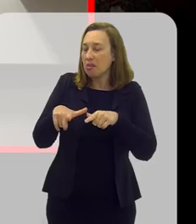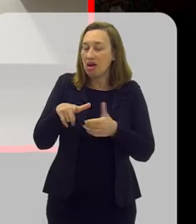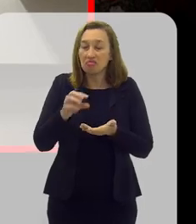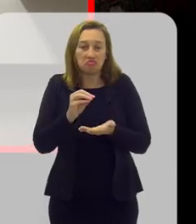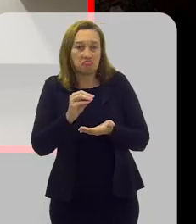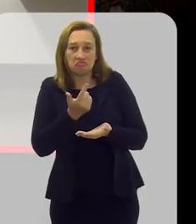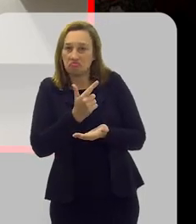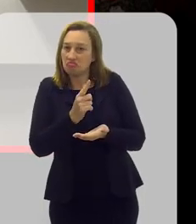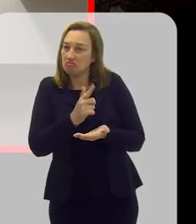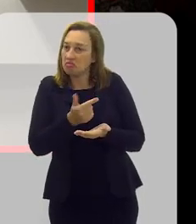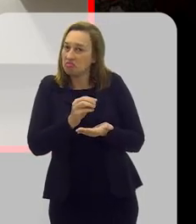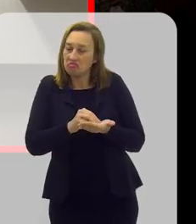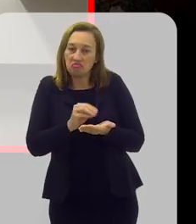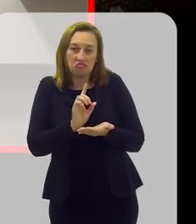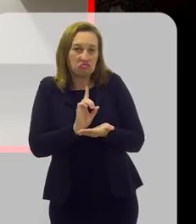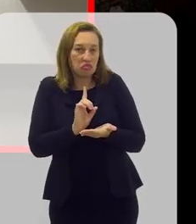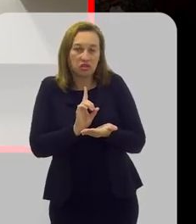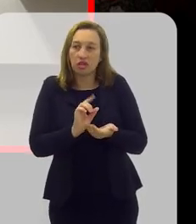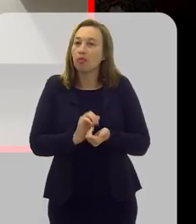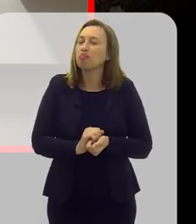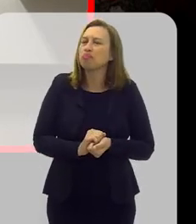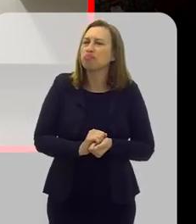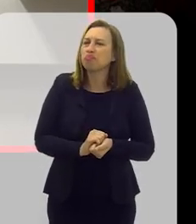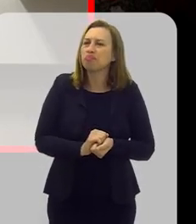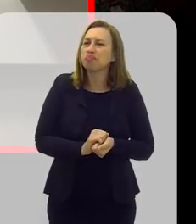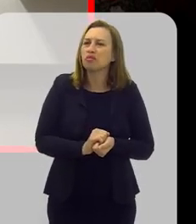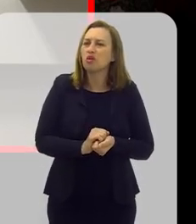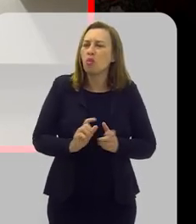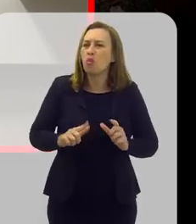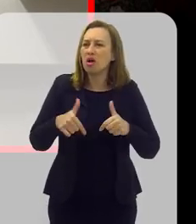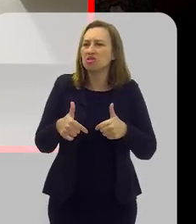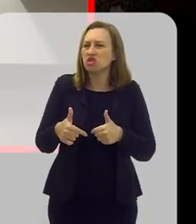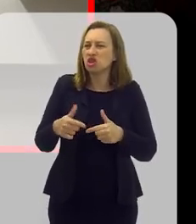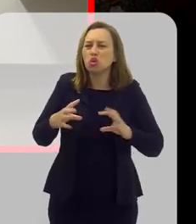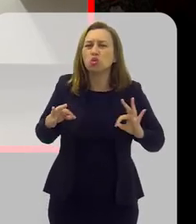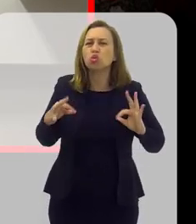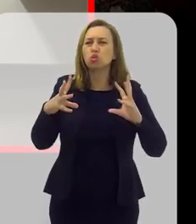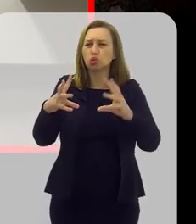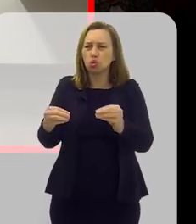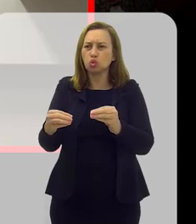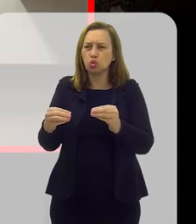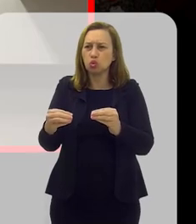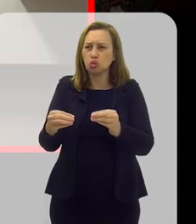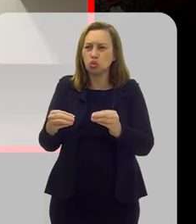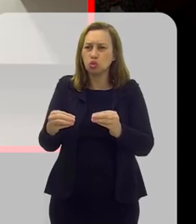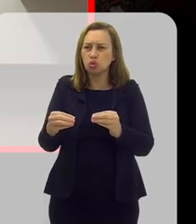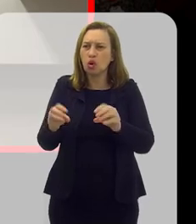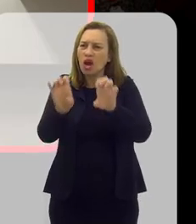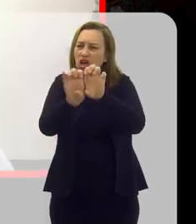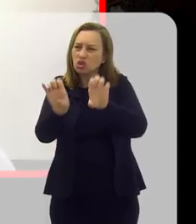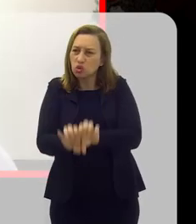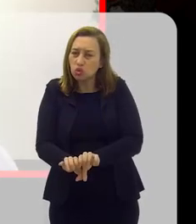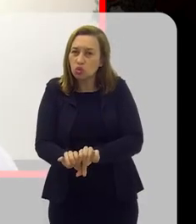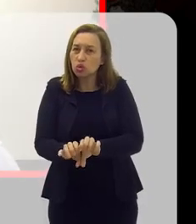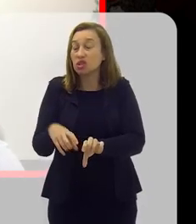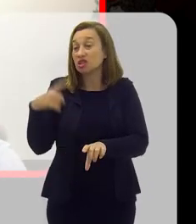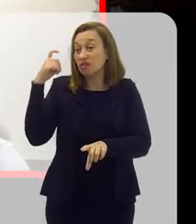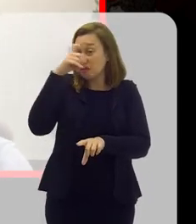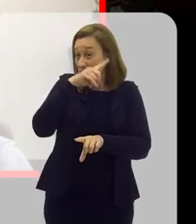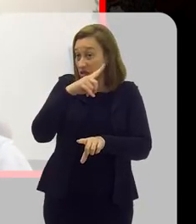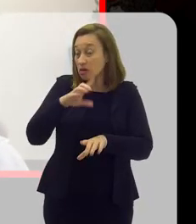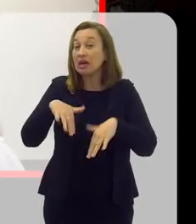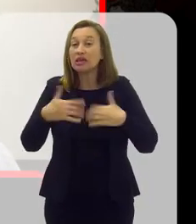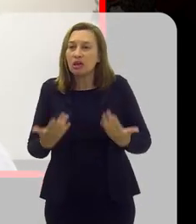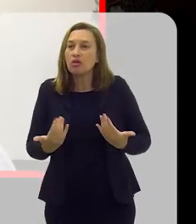falta, né? Porque numa ação dessa... Tudo... Imagino. Toda essa estrutura dá trabalho. Então,